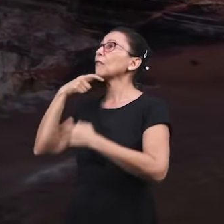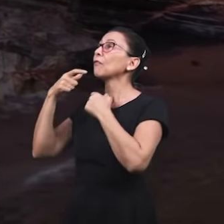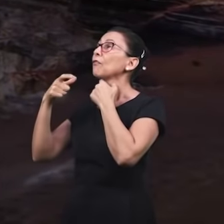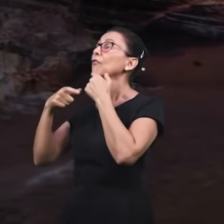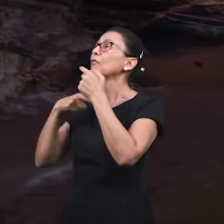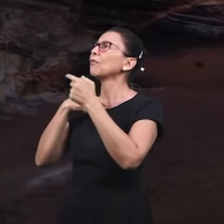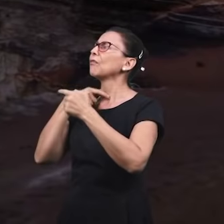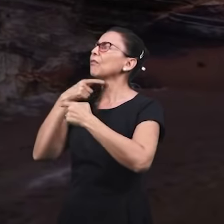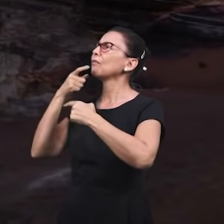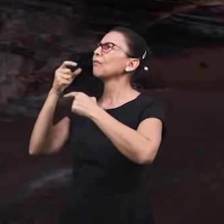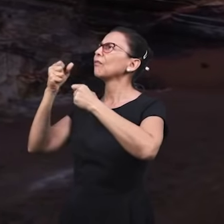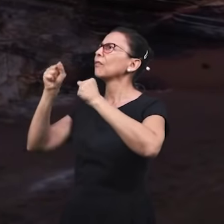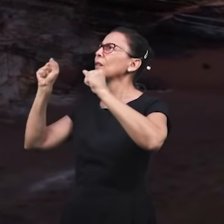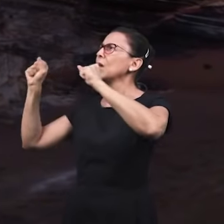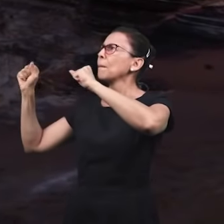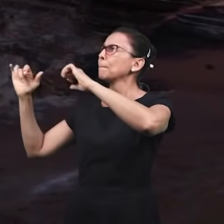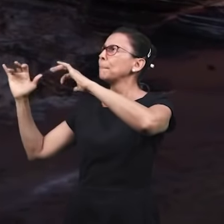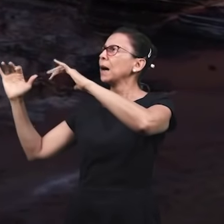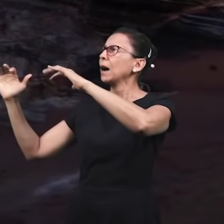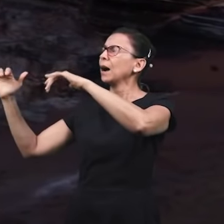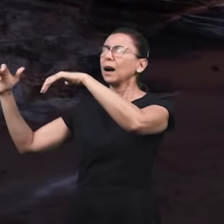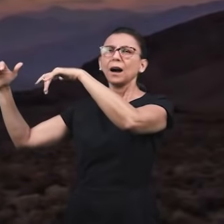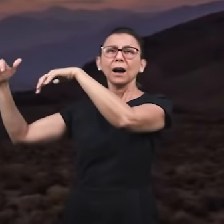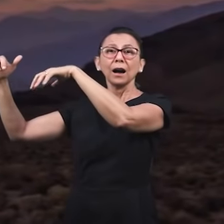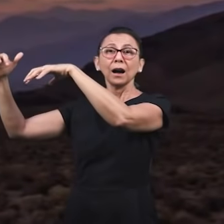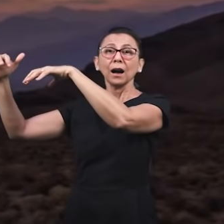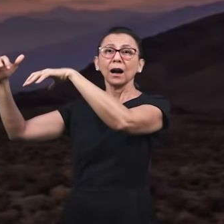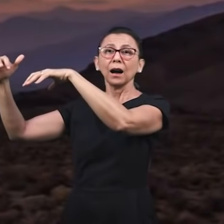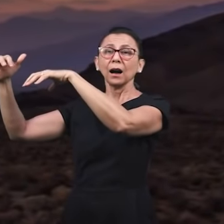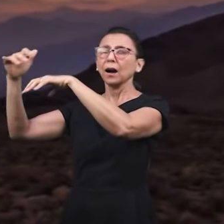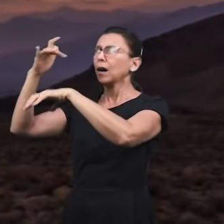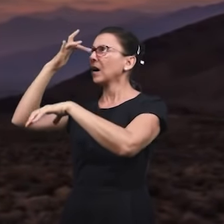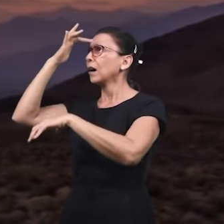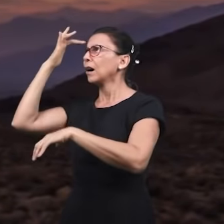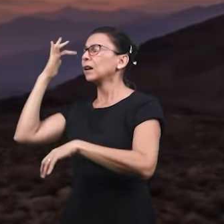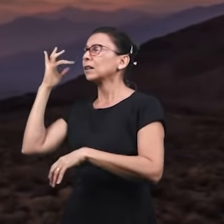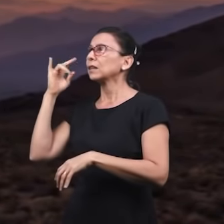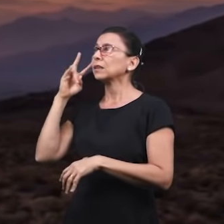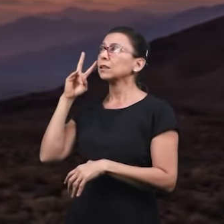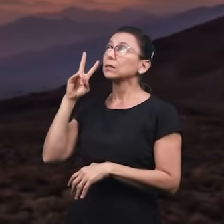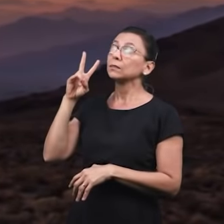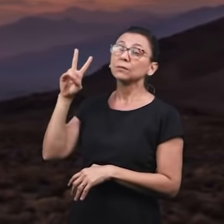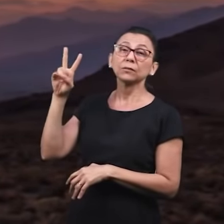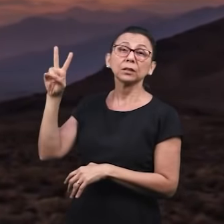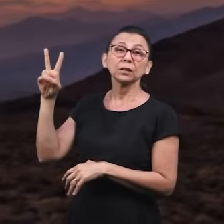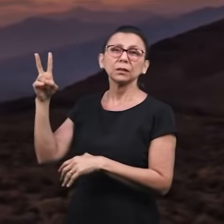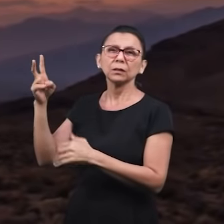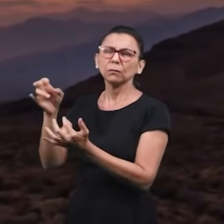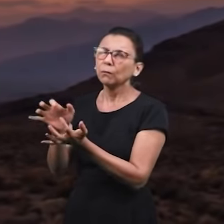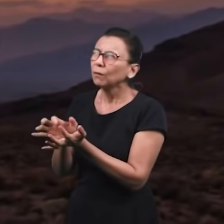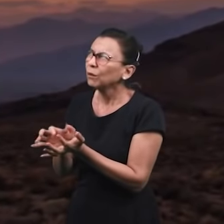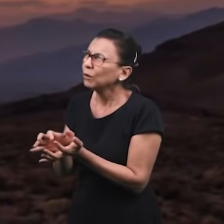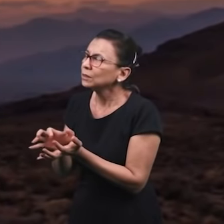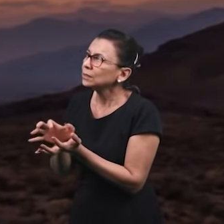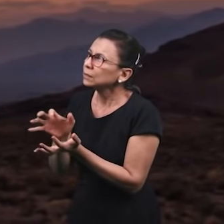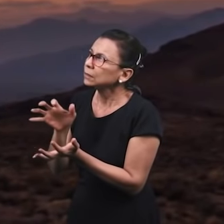o a voz de uma multidão, que,